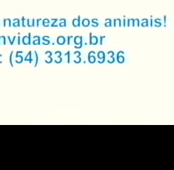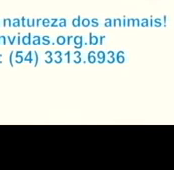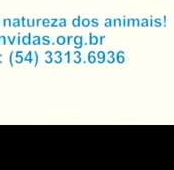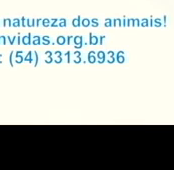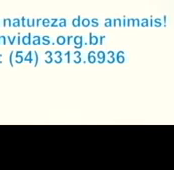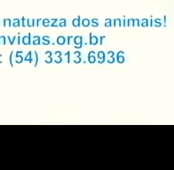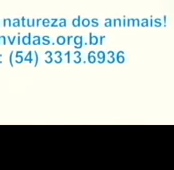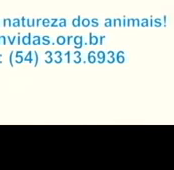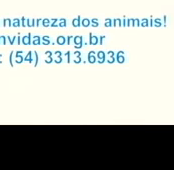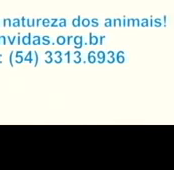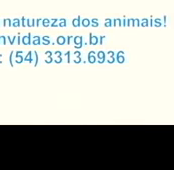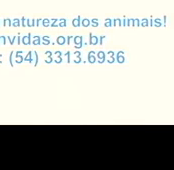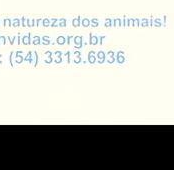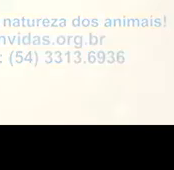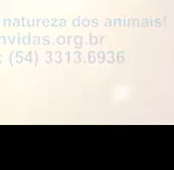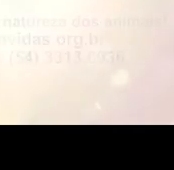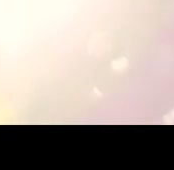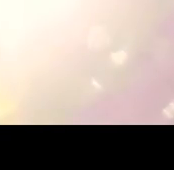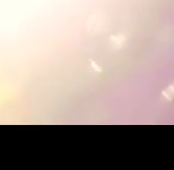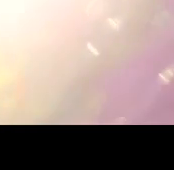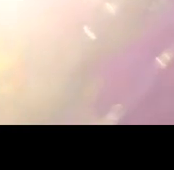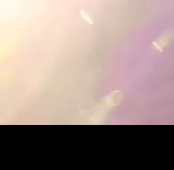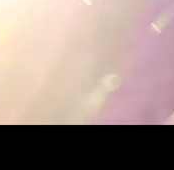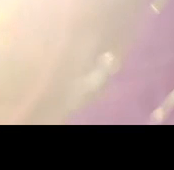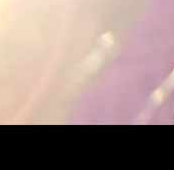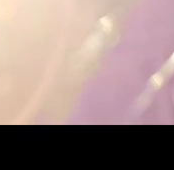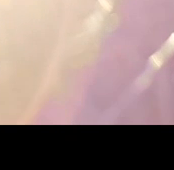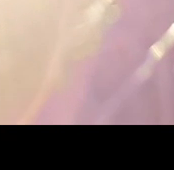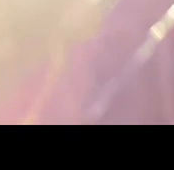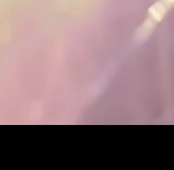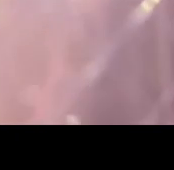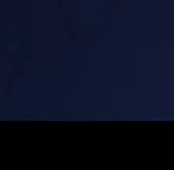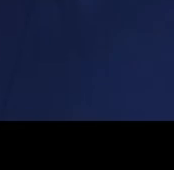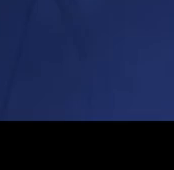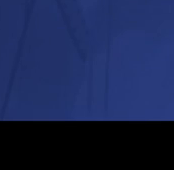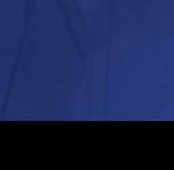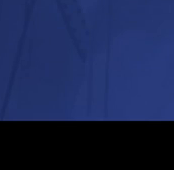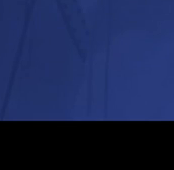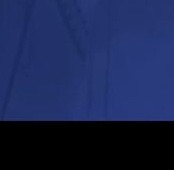Acesse convidas.org.br e saiba como ajudar.